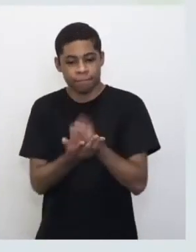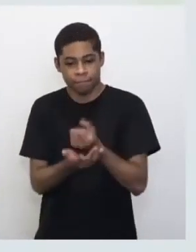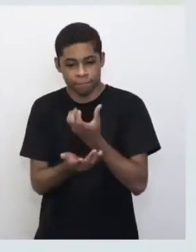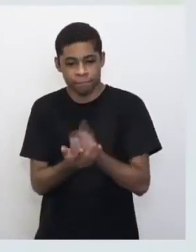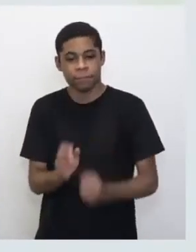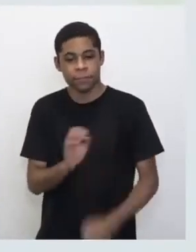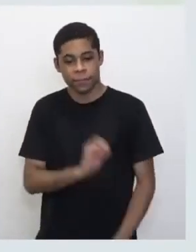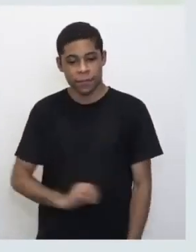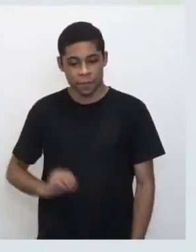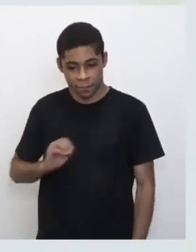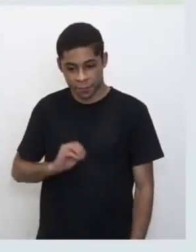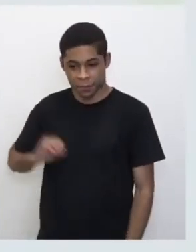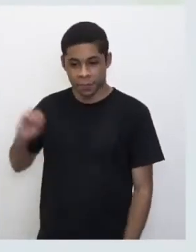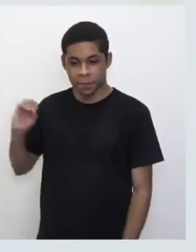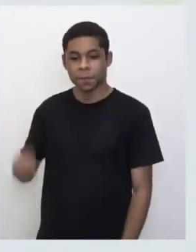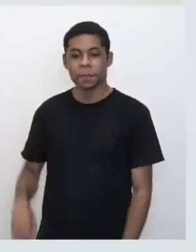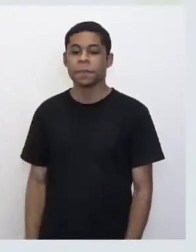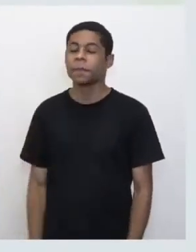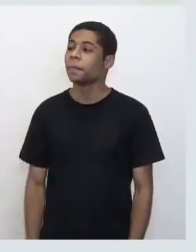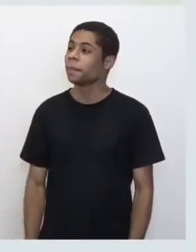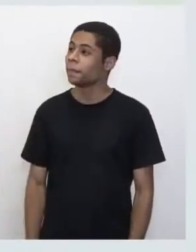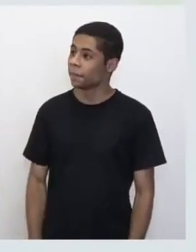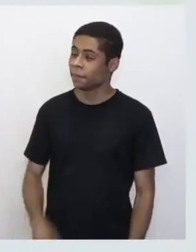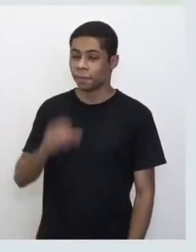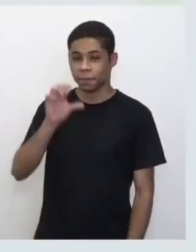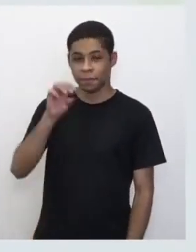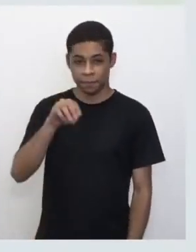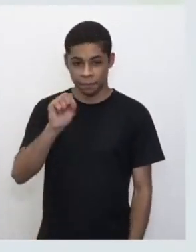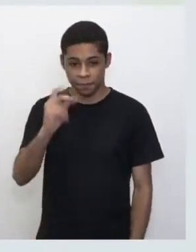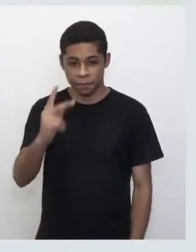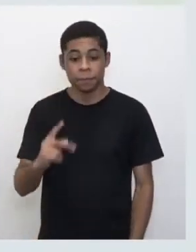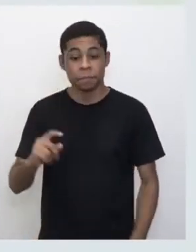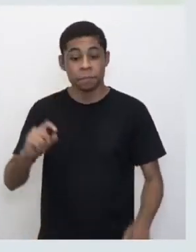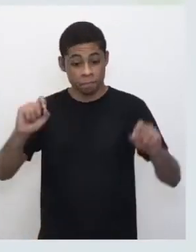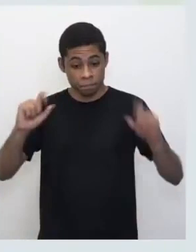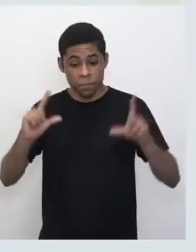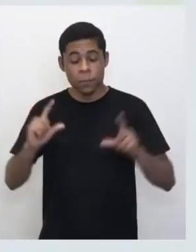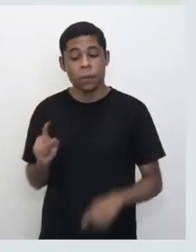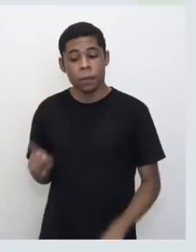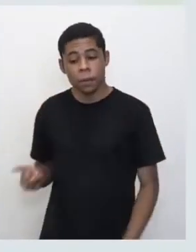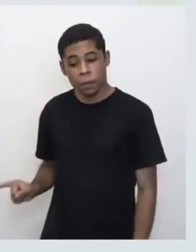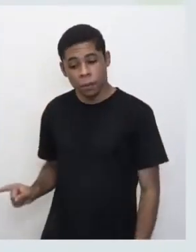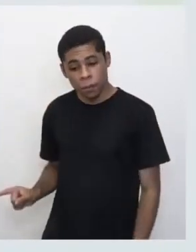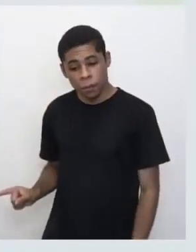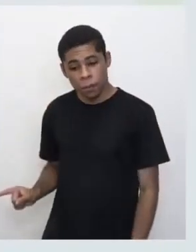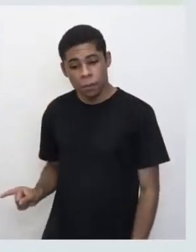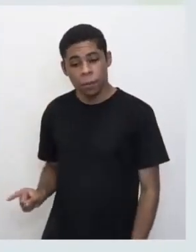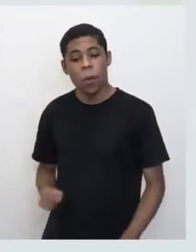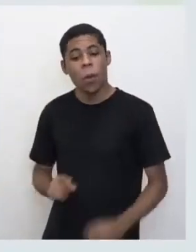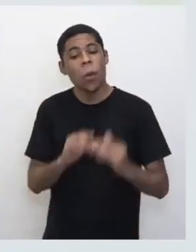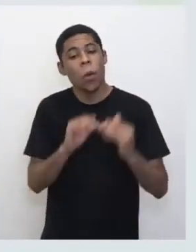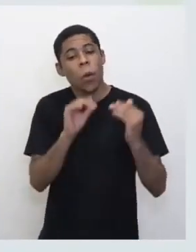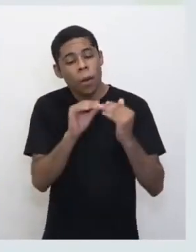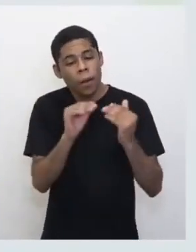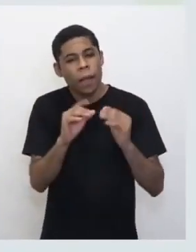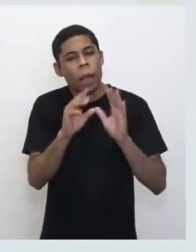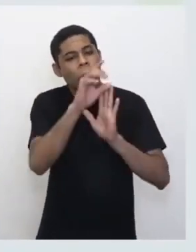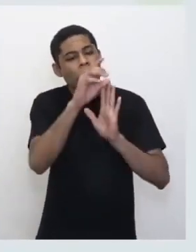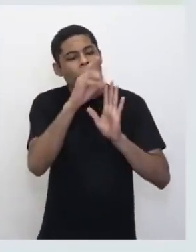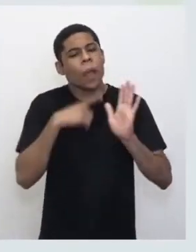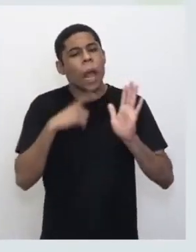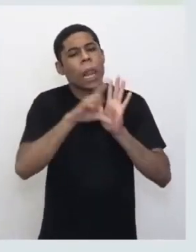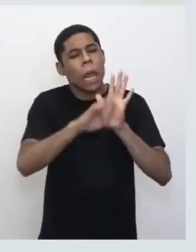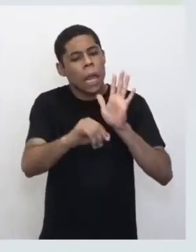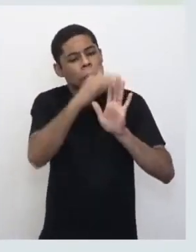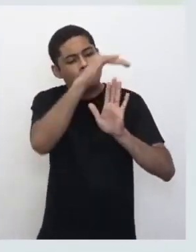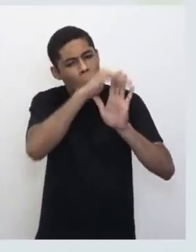CMSP. Então, para o seu primeiro uso do Centro de Mídias, você pode abrir ali os termos de uso, né? Para você ler. Lembrando,